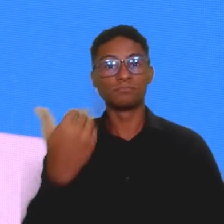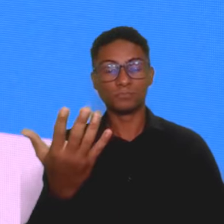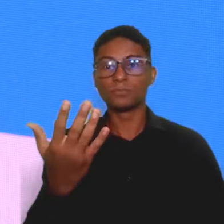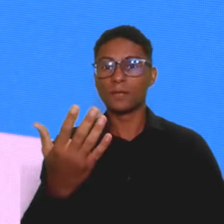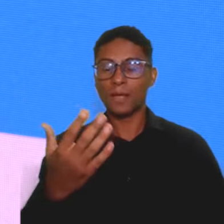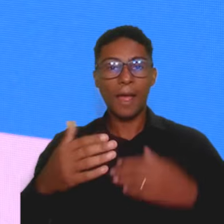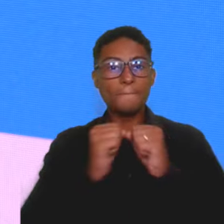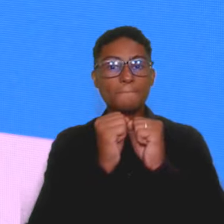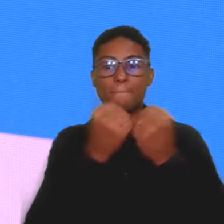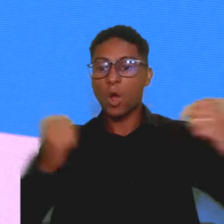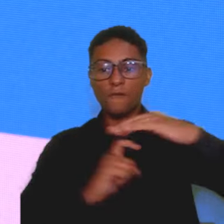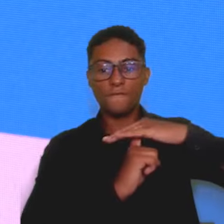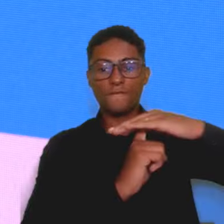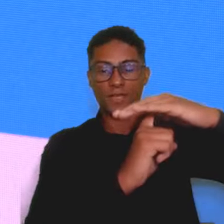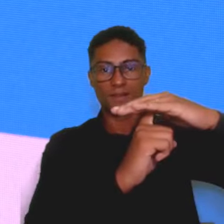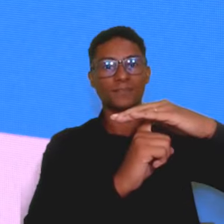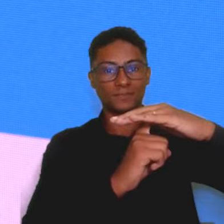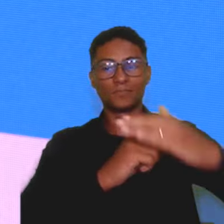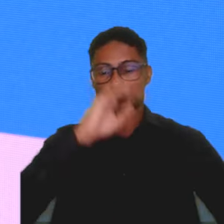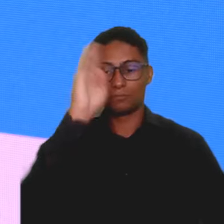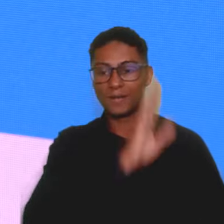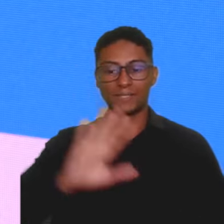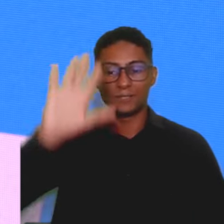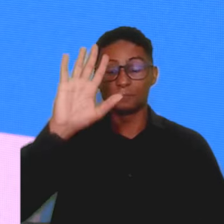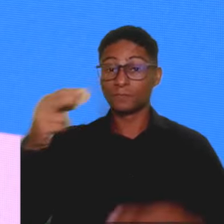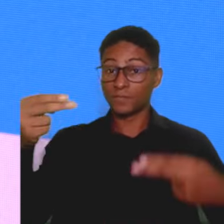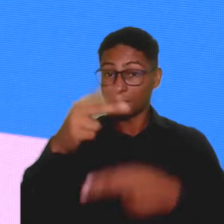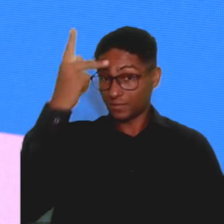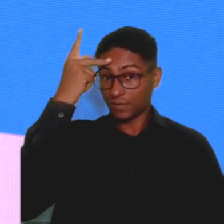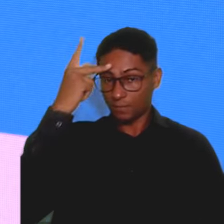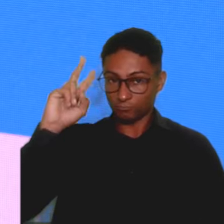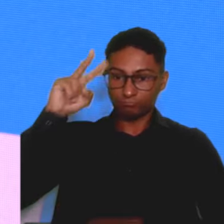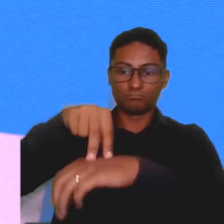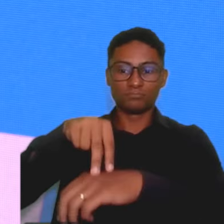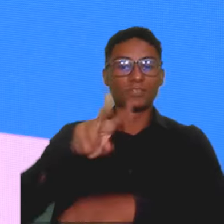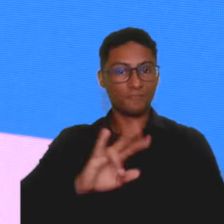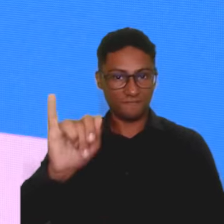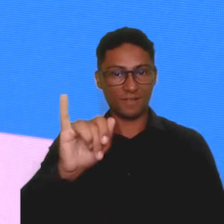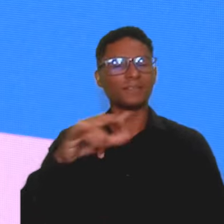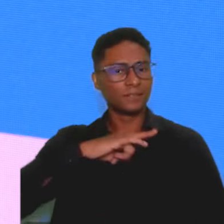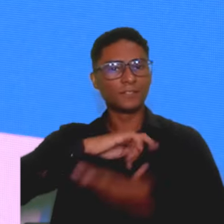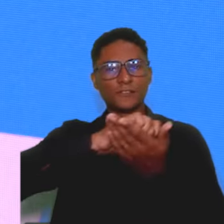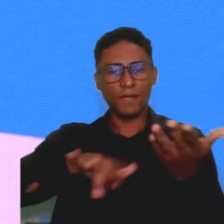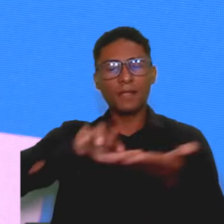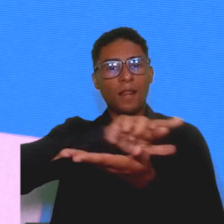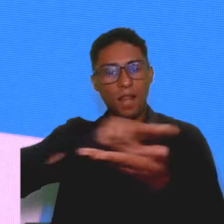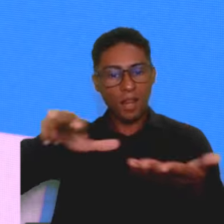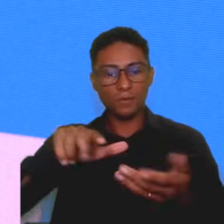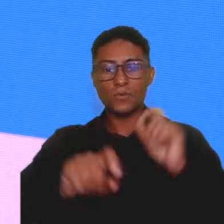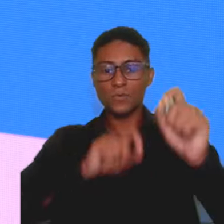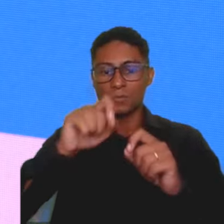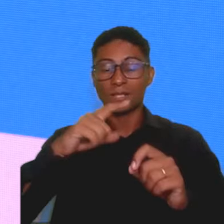agrícolas do mundo e a maior do Brasil. O SEBRAE São Paulo marca a presença mais uma vez com uma série de atividades, entre